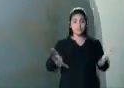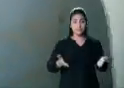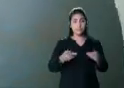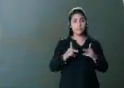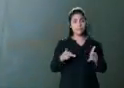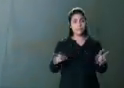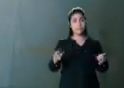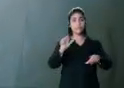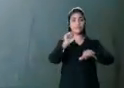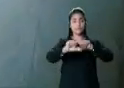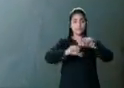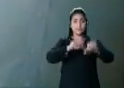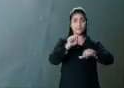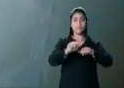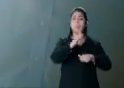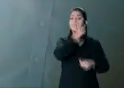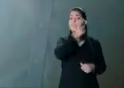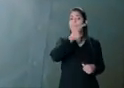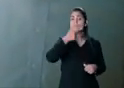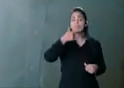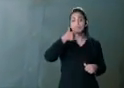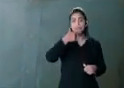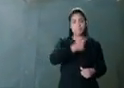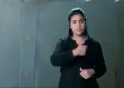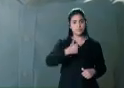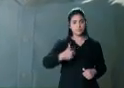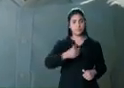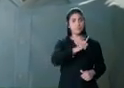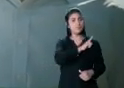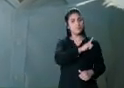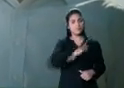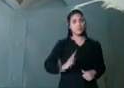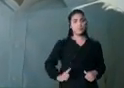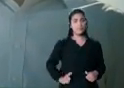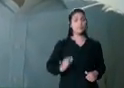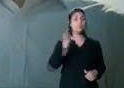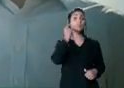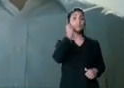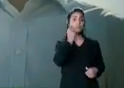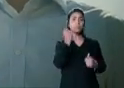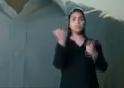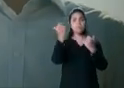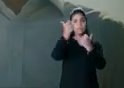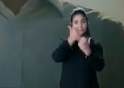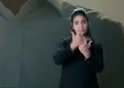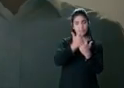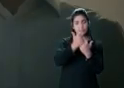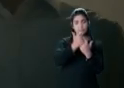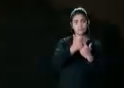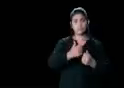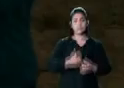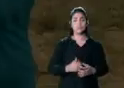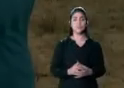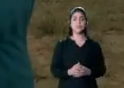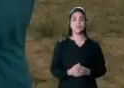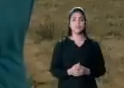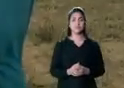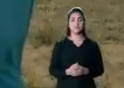Começa agora o programa da mudança. Gladson Cameli, 11, governador. Major Rocha Vice.